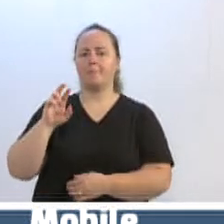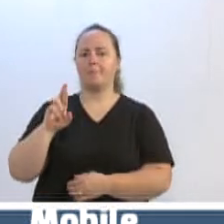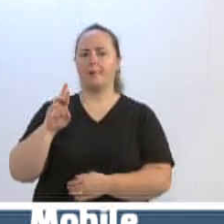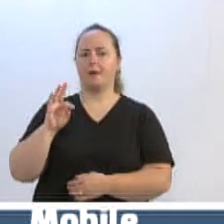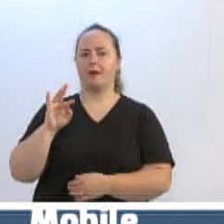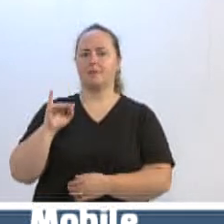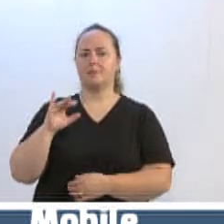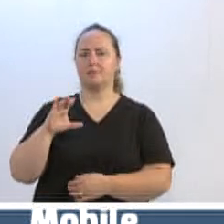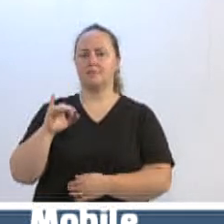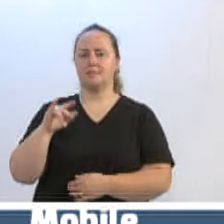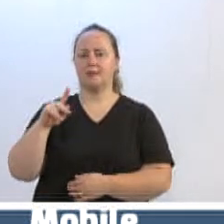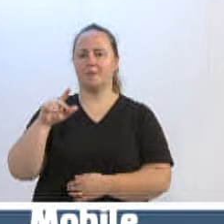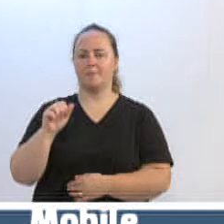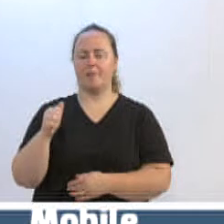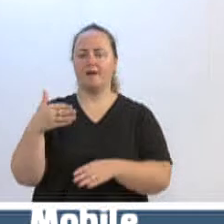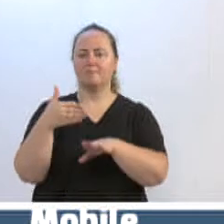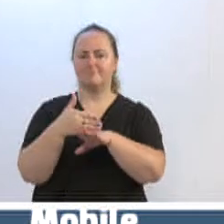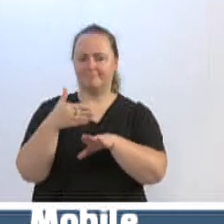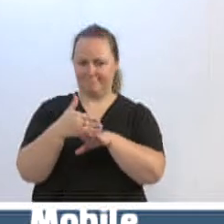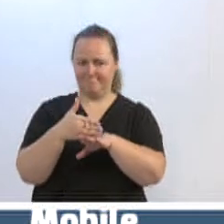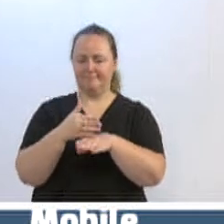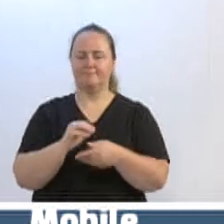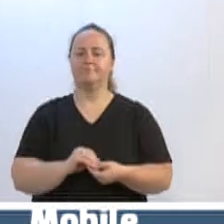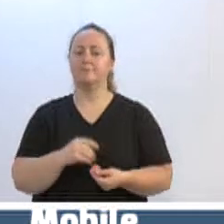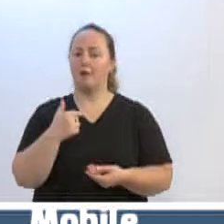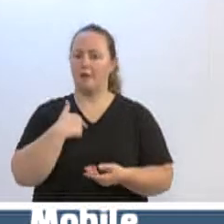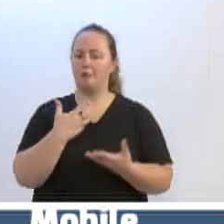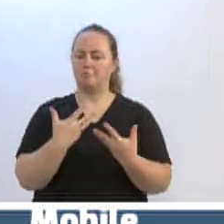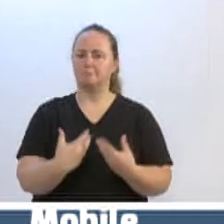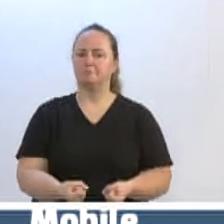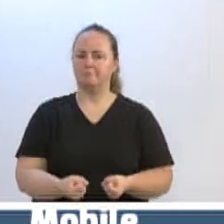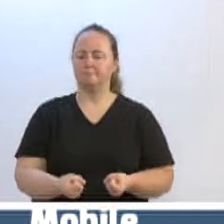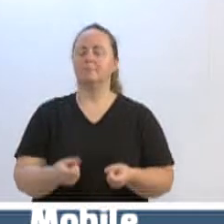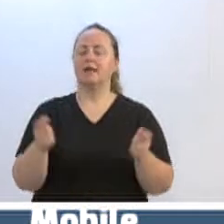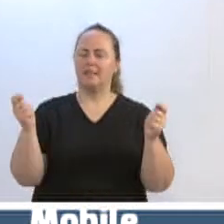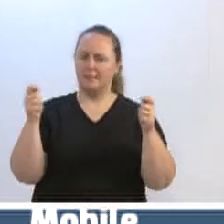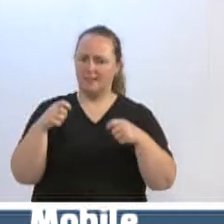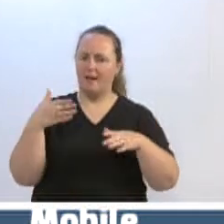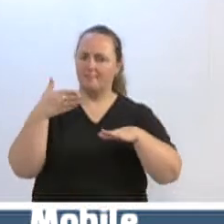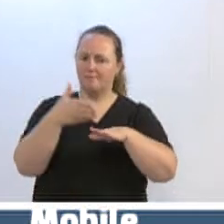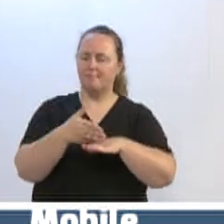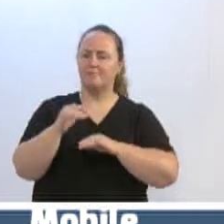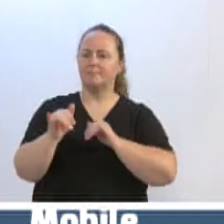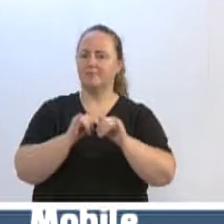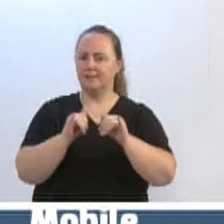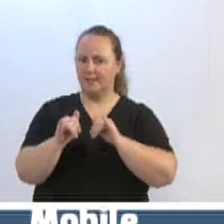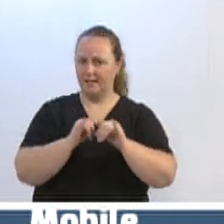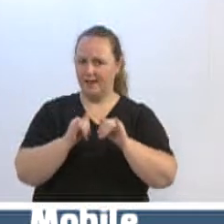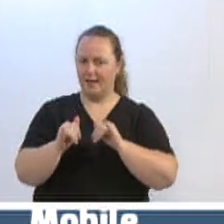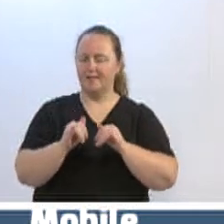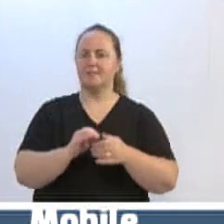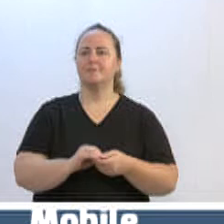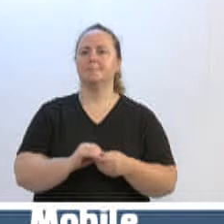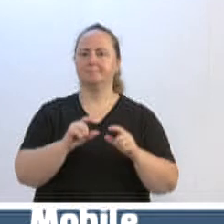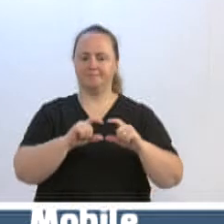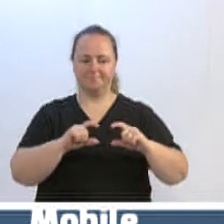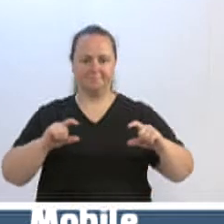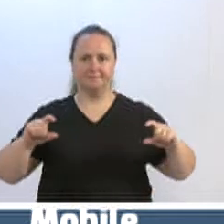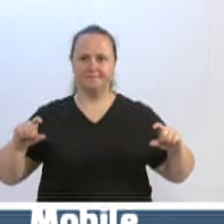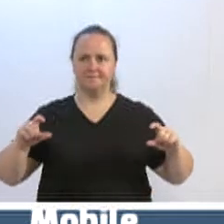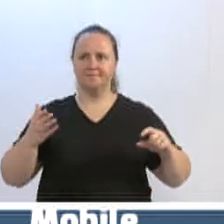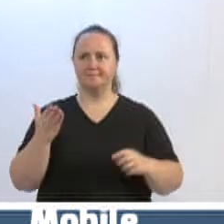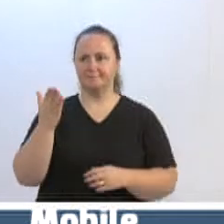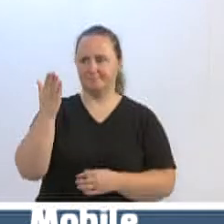um processo que eu aderi, e que ele faz com que você entre na internet, através do cidadãoparticipa.com.br, barra vereador